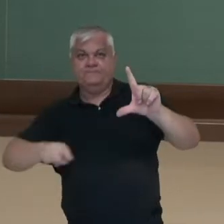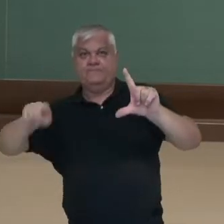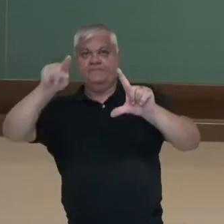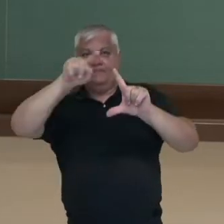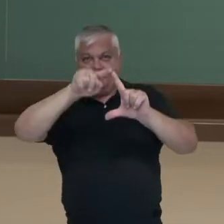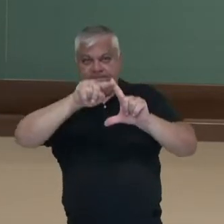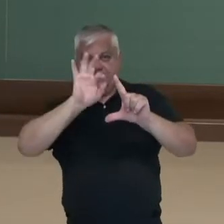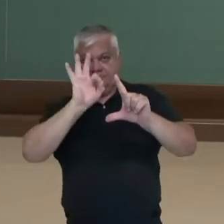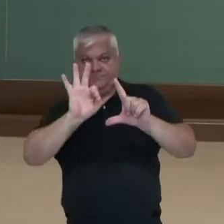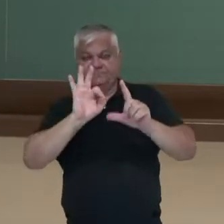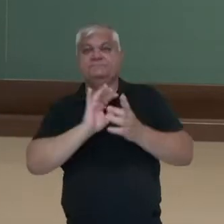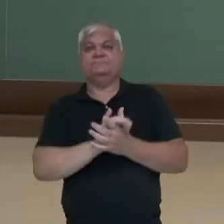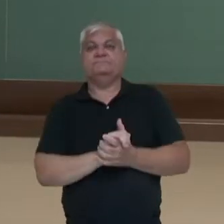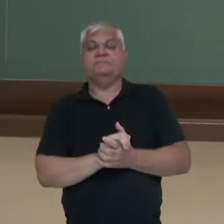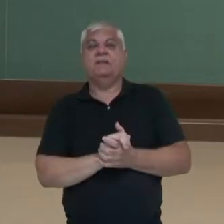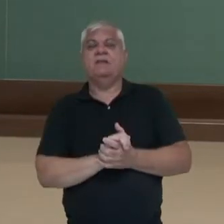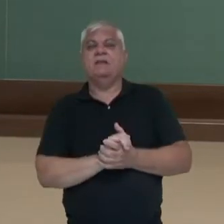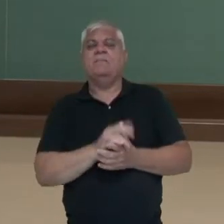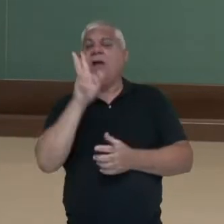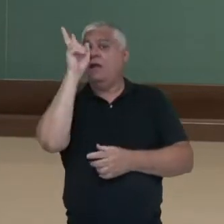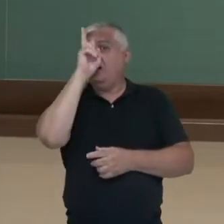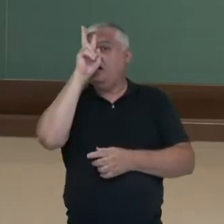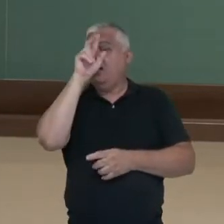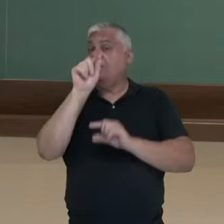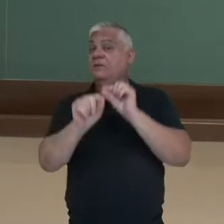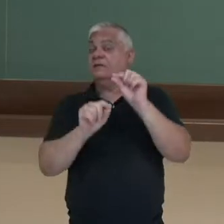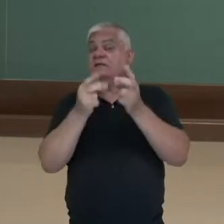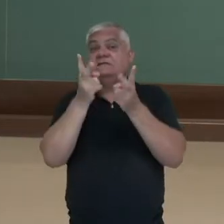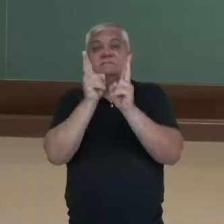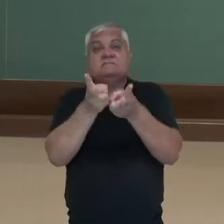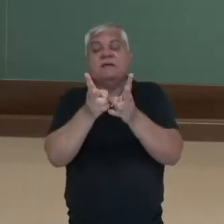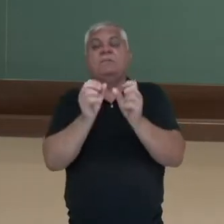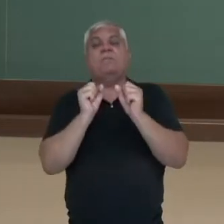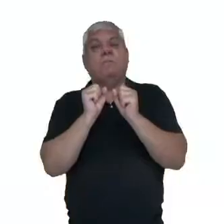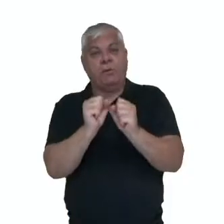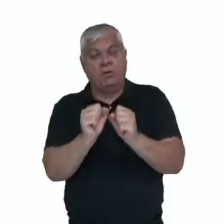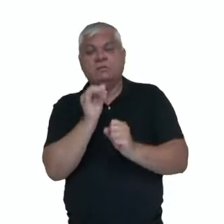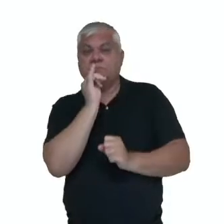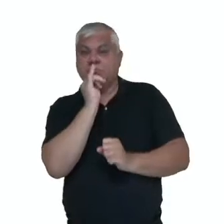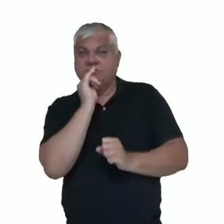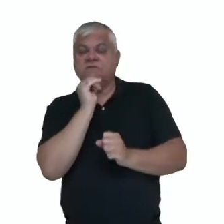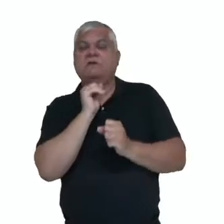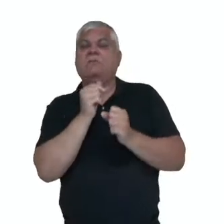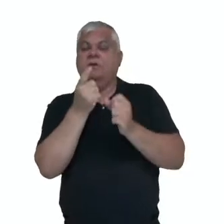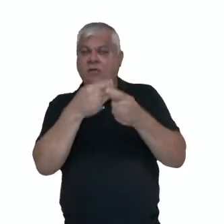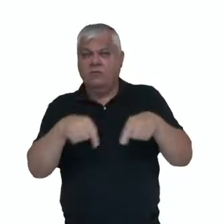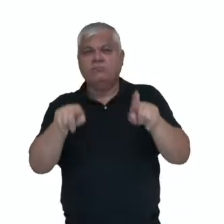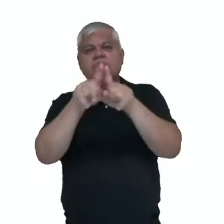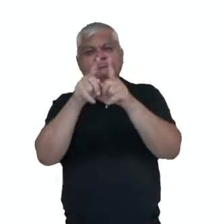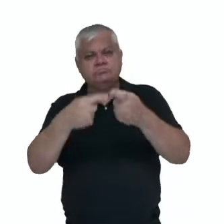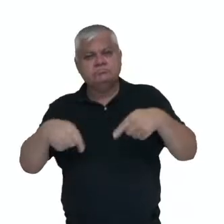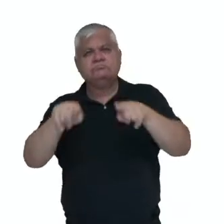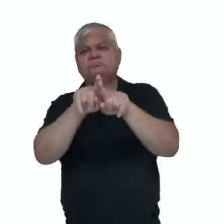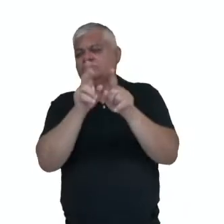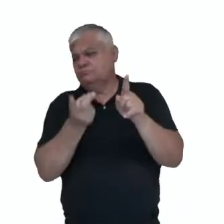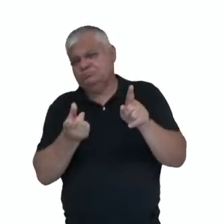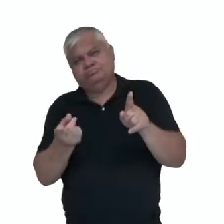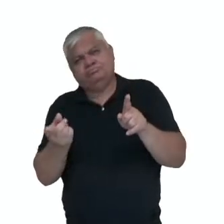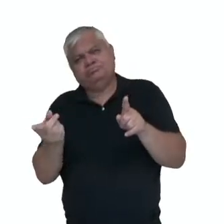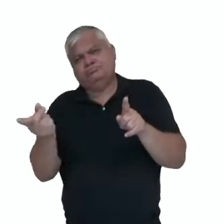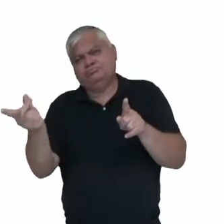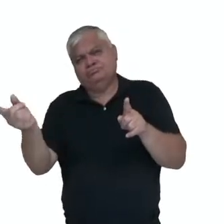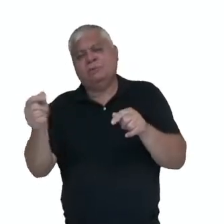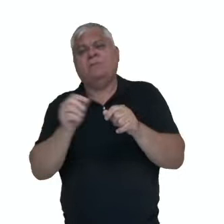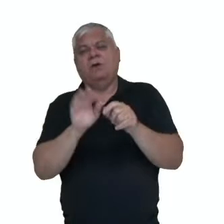inteira no círculo trigonométrico. Lembrando que eles podem ser, eles podem se repetir infinitamente, tanto